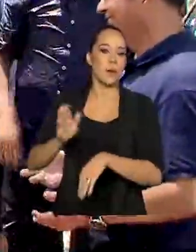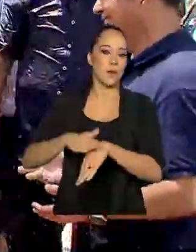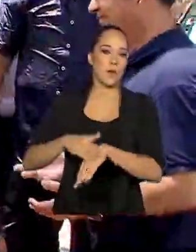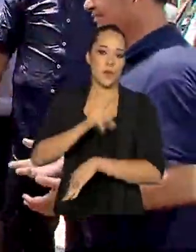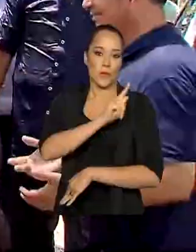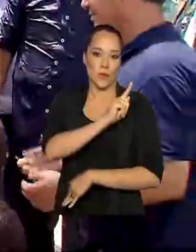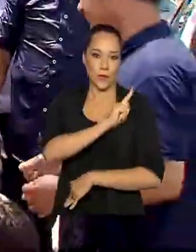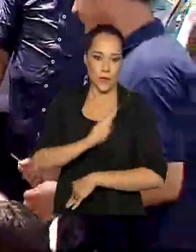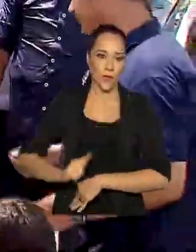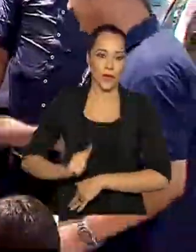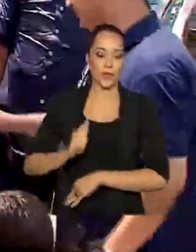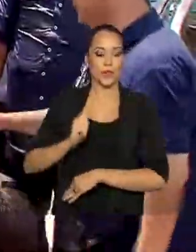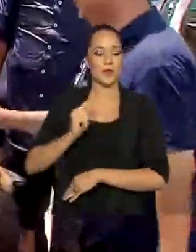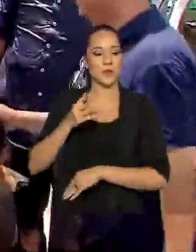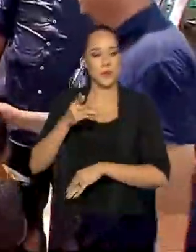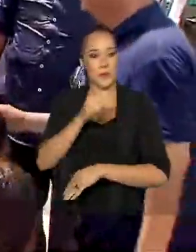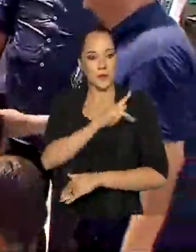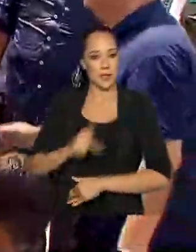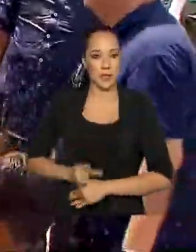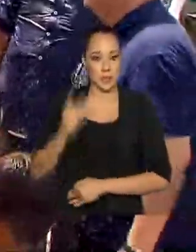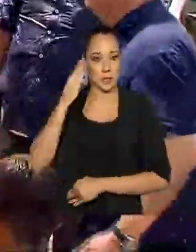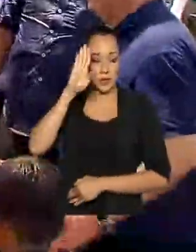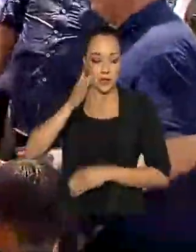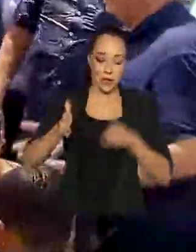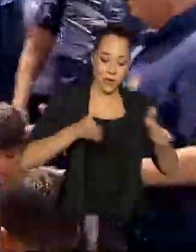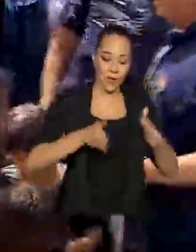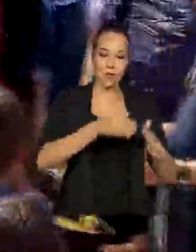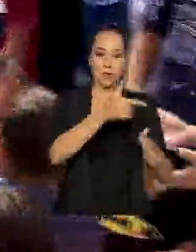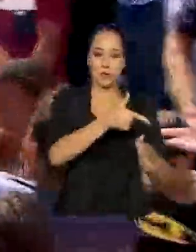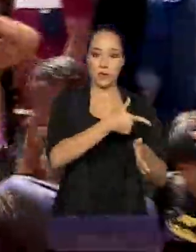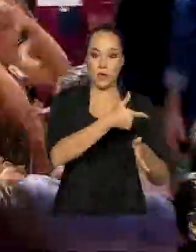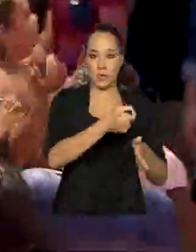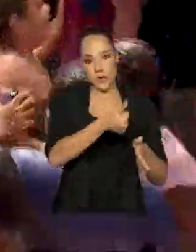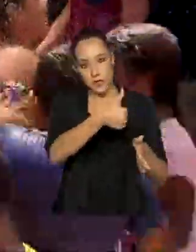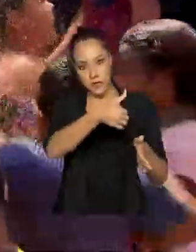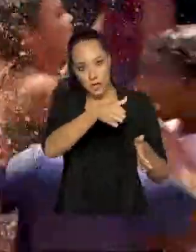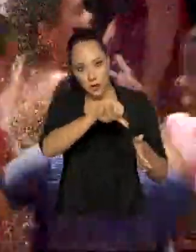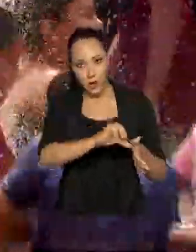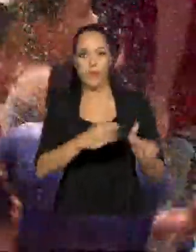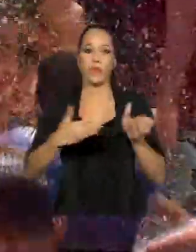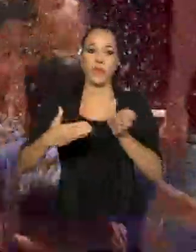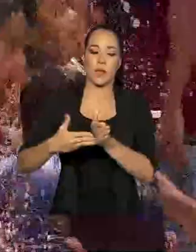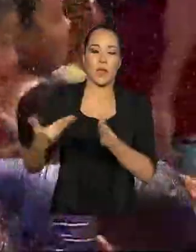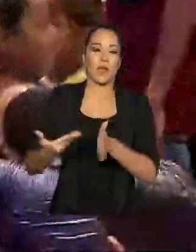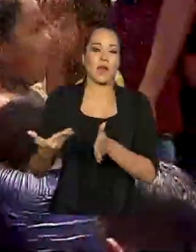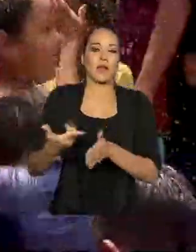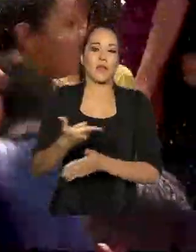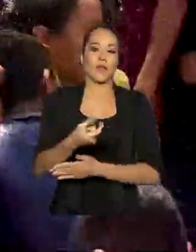do presidente Jair Bolsonaro entre os anos de 2019 e agora 2020.